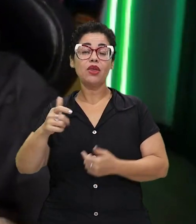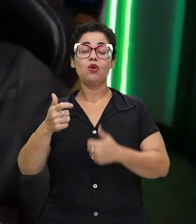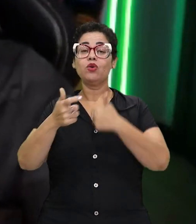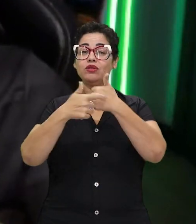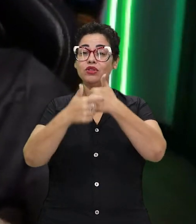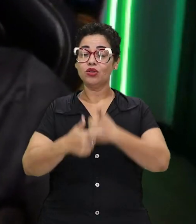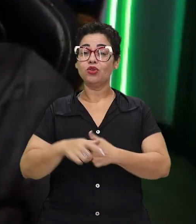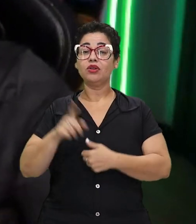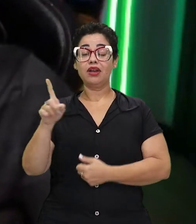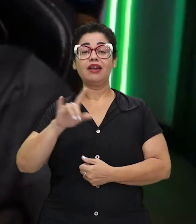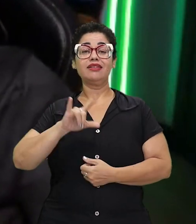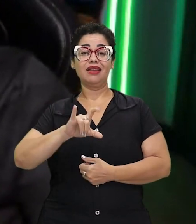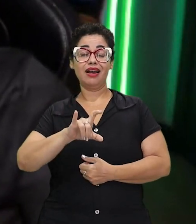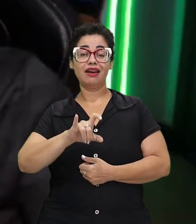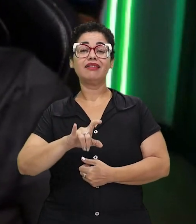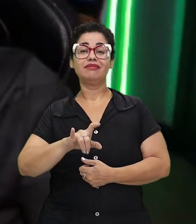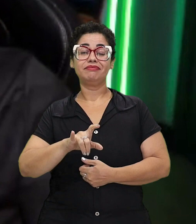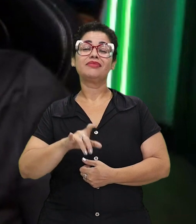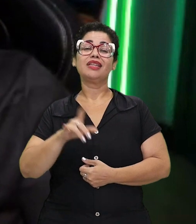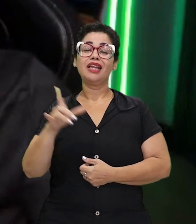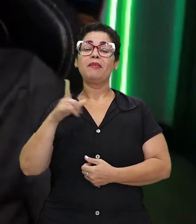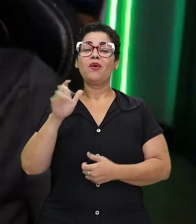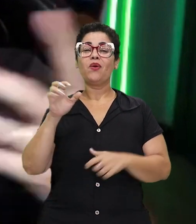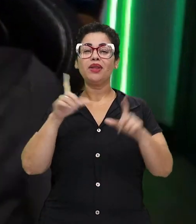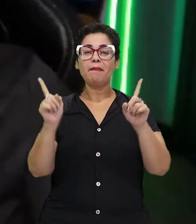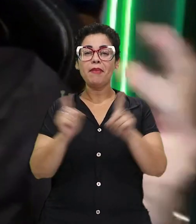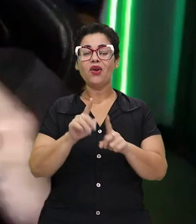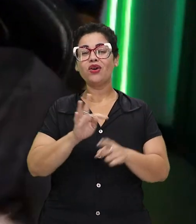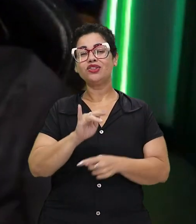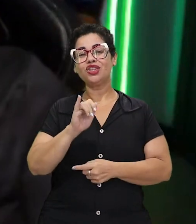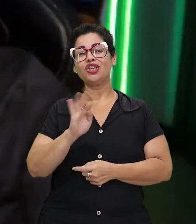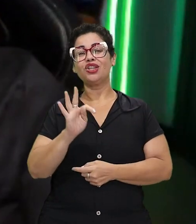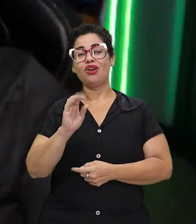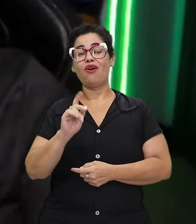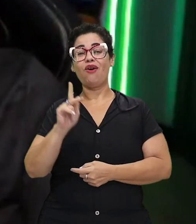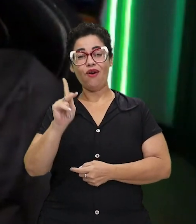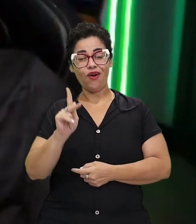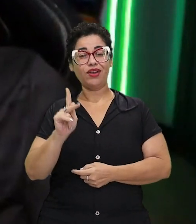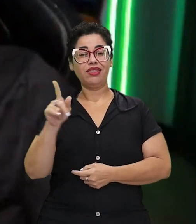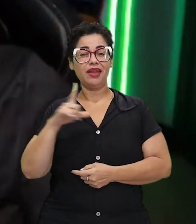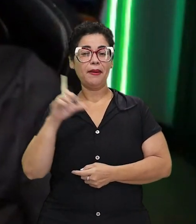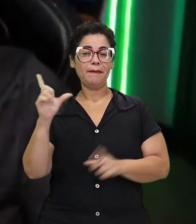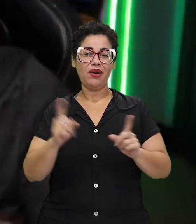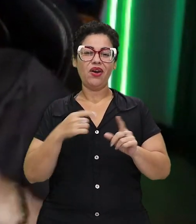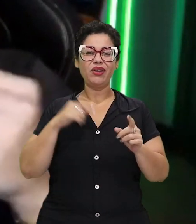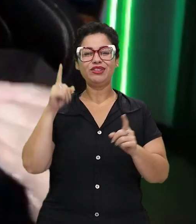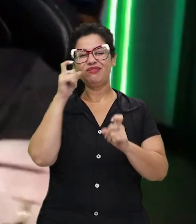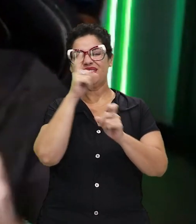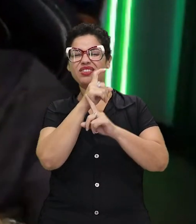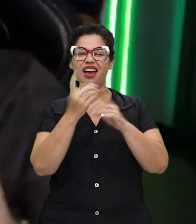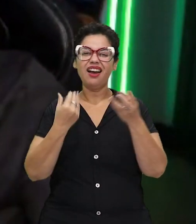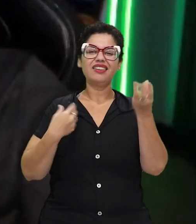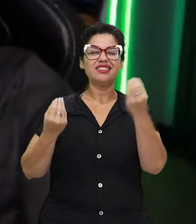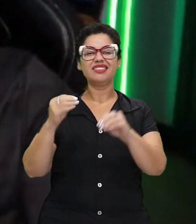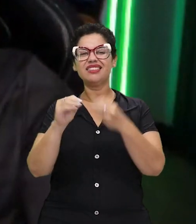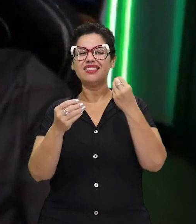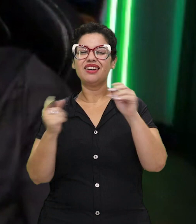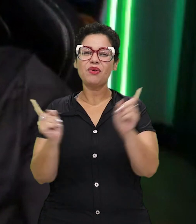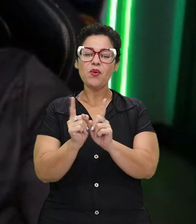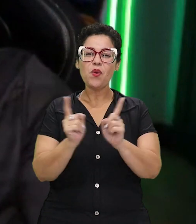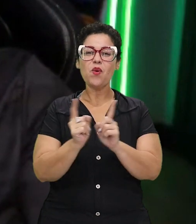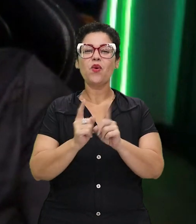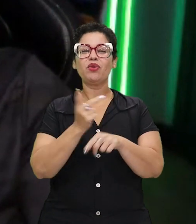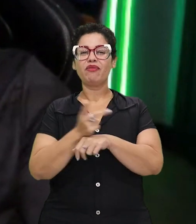mais de 100 mil seguidores lá no Instagram. Tem TikTok, TikTok está menorzinho porque, querendo ou não, eu tenho um pouco mais de dificuldade ainda